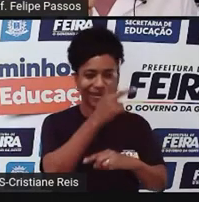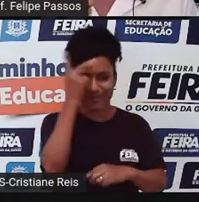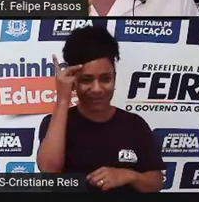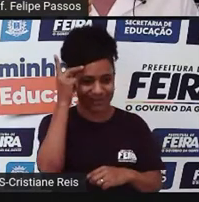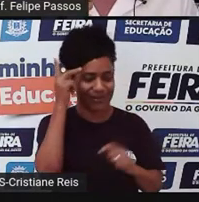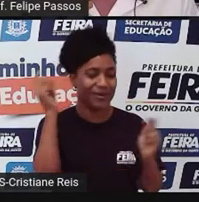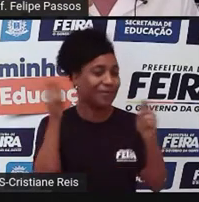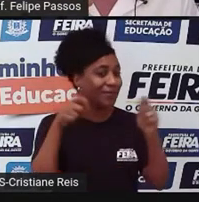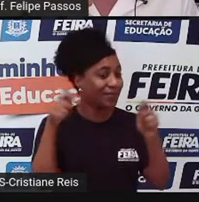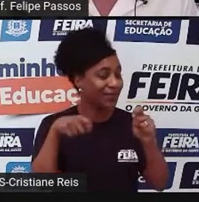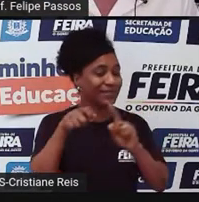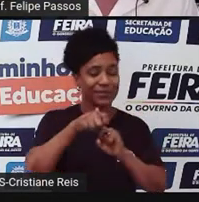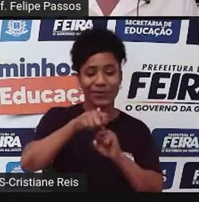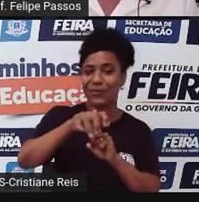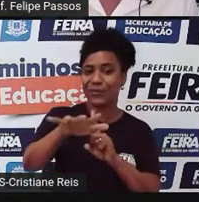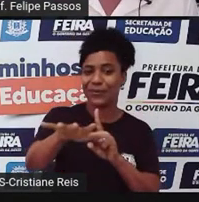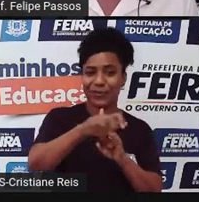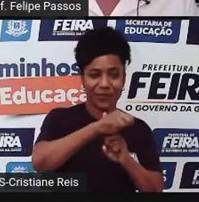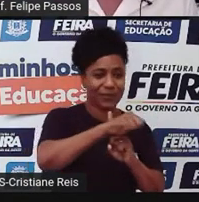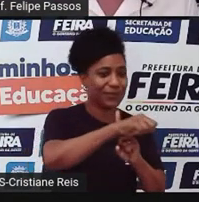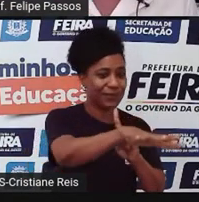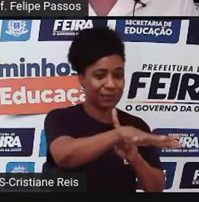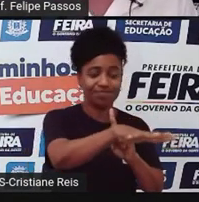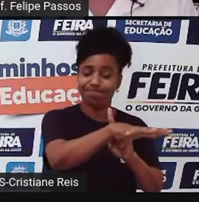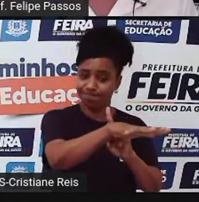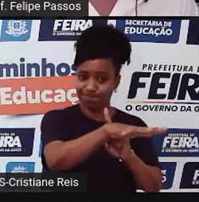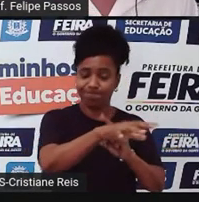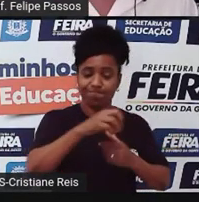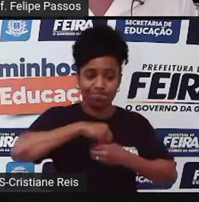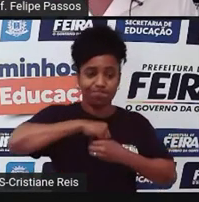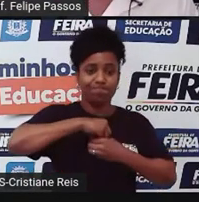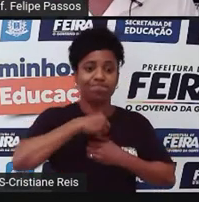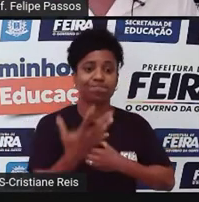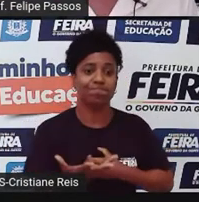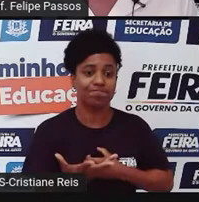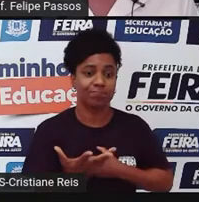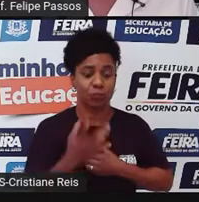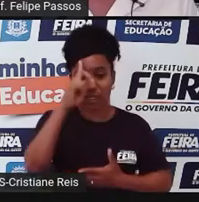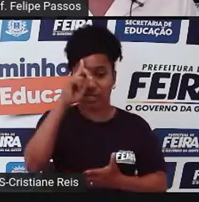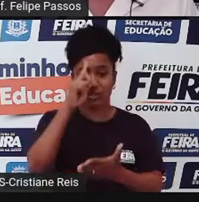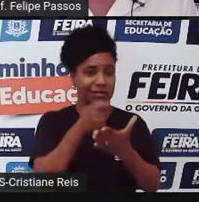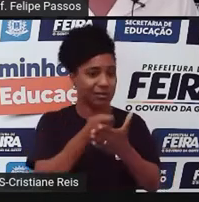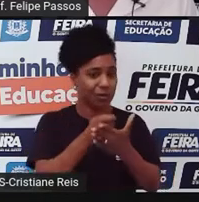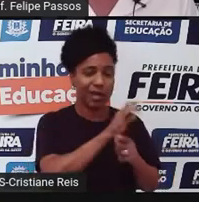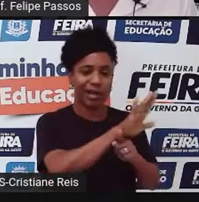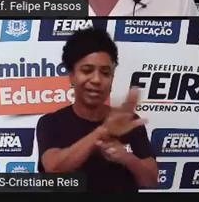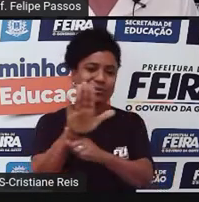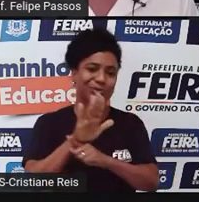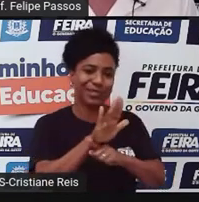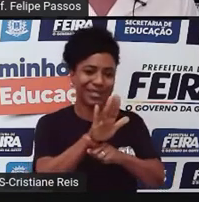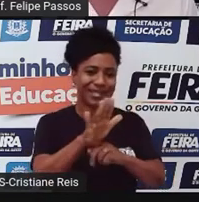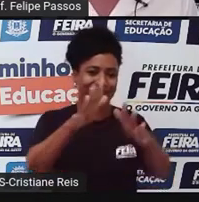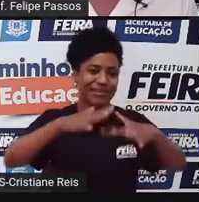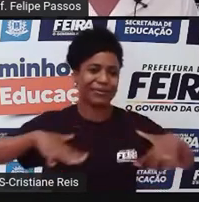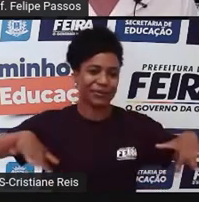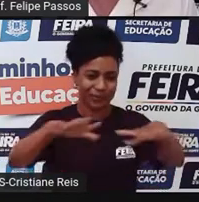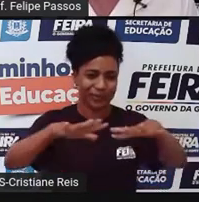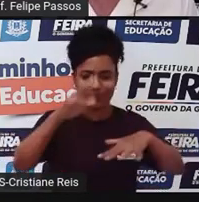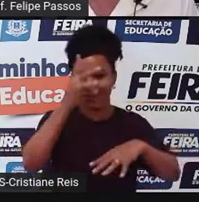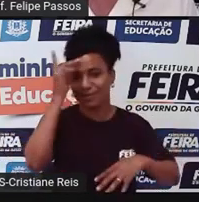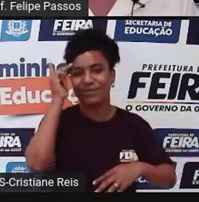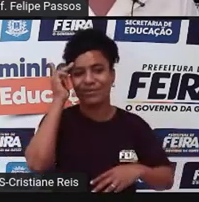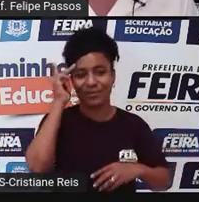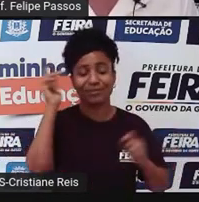pessoa influente toma atitude, mas essa atitude reflete na vida do outro. Então influencia, causa uma